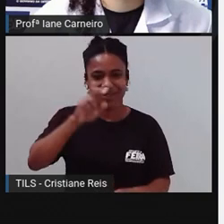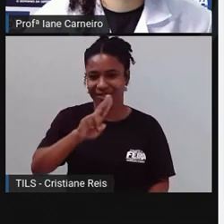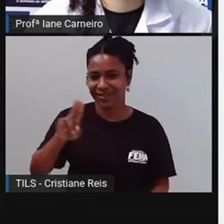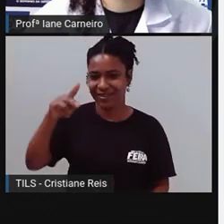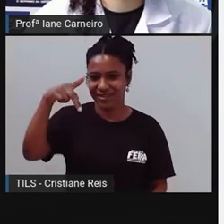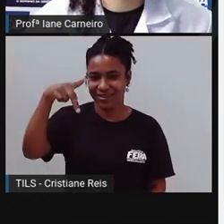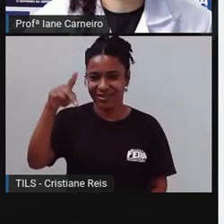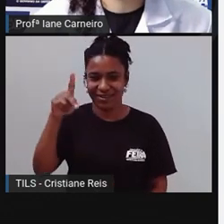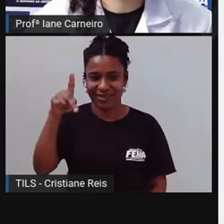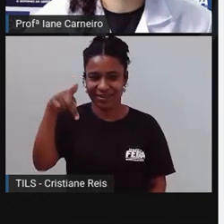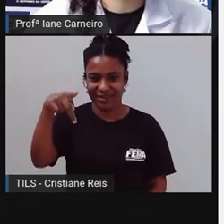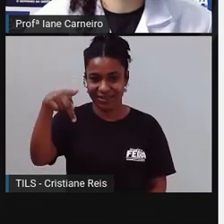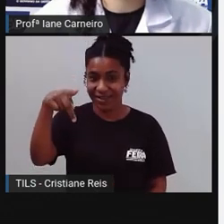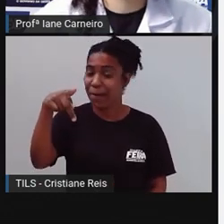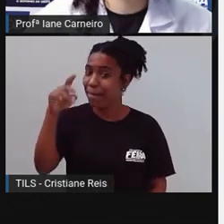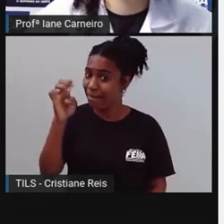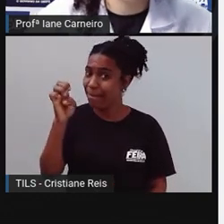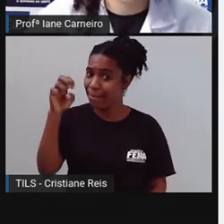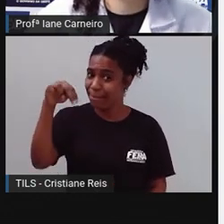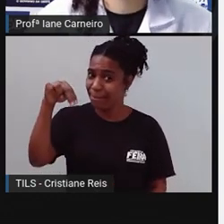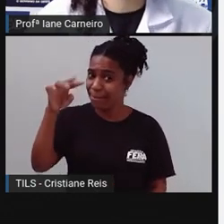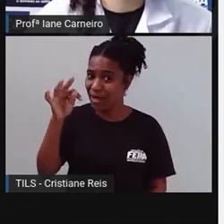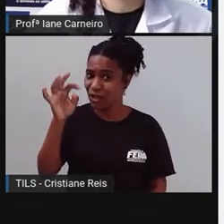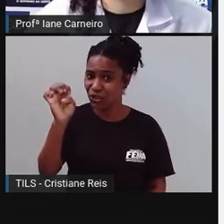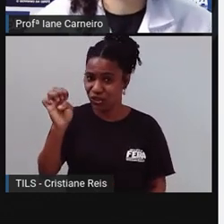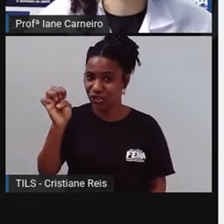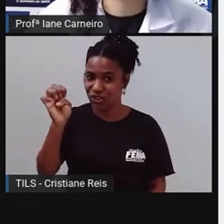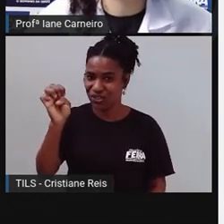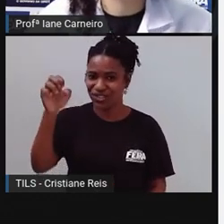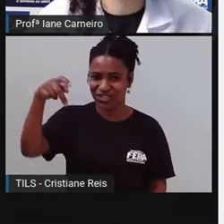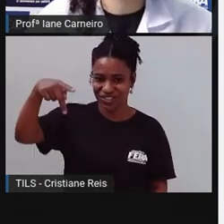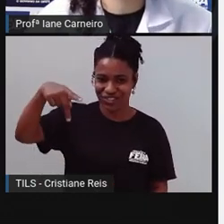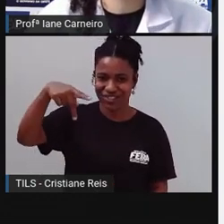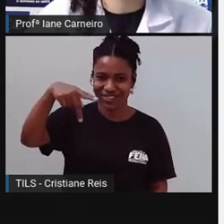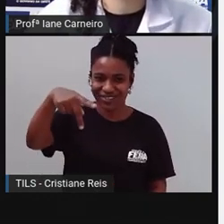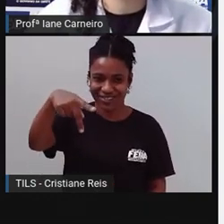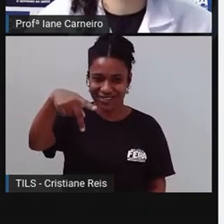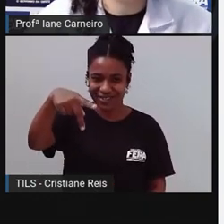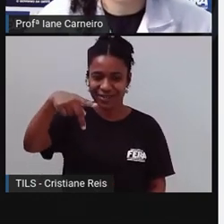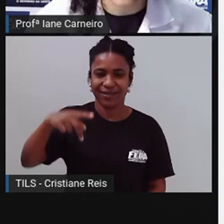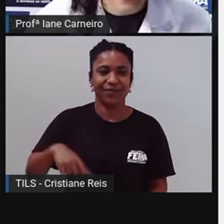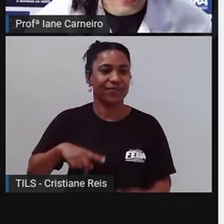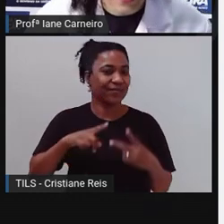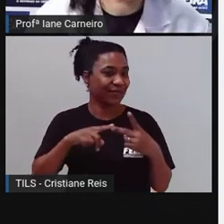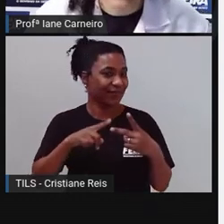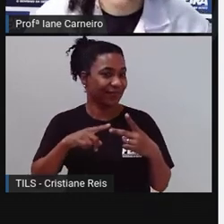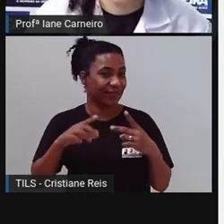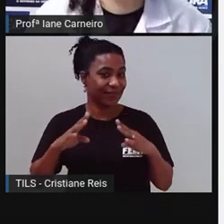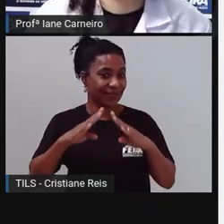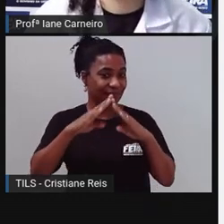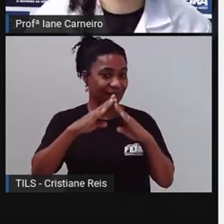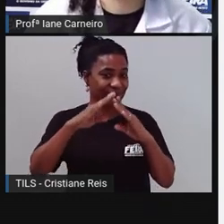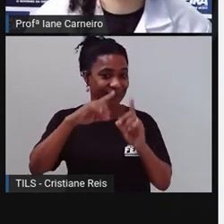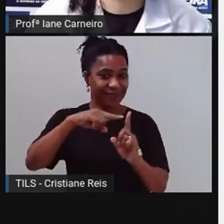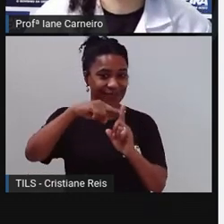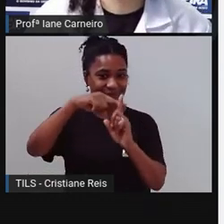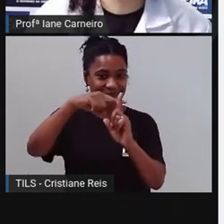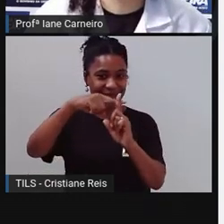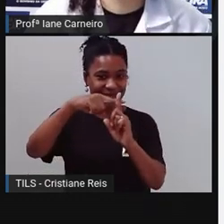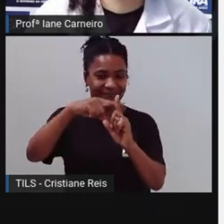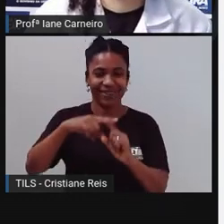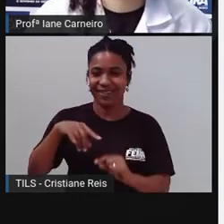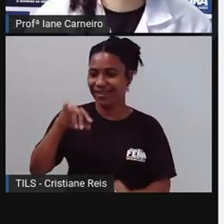desse objeto? Aqui é o pente, né? Então, a letra inicial é o P. A letra inicial de igreja, qual é a letra? I.